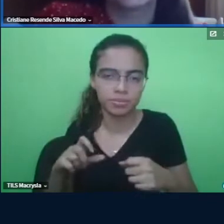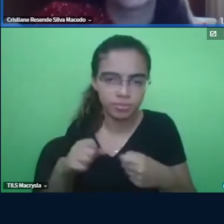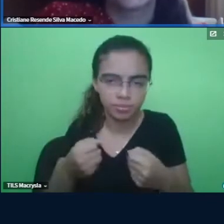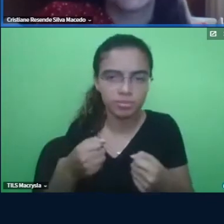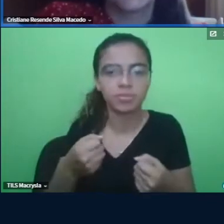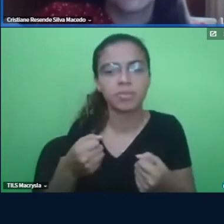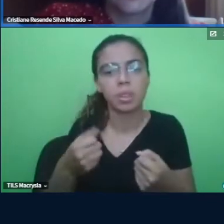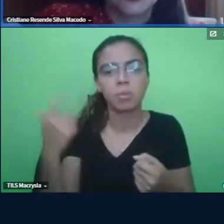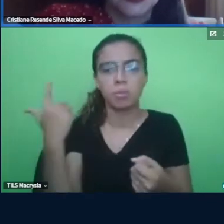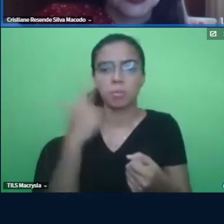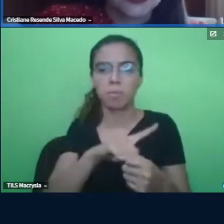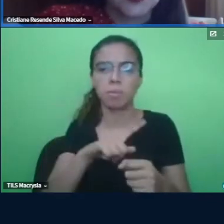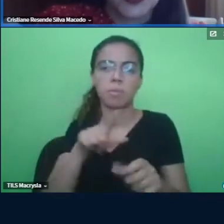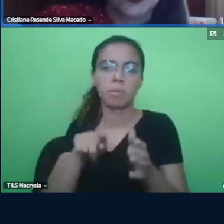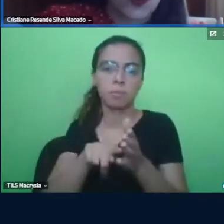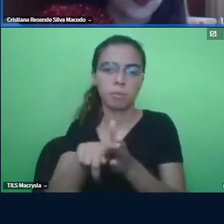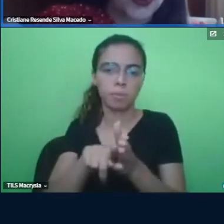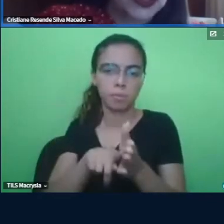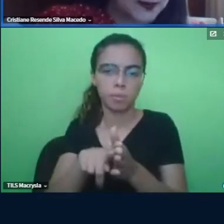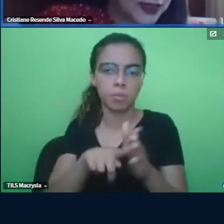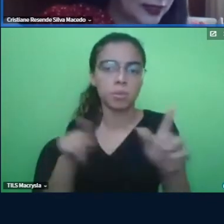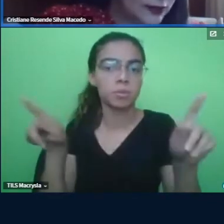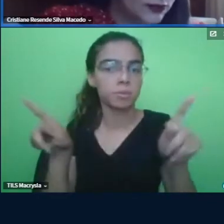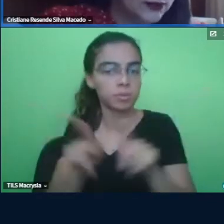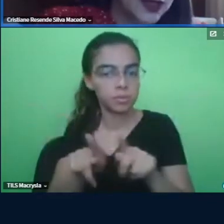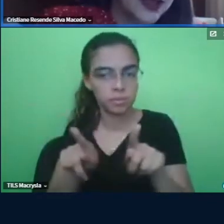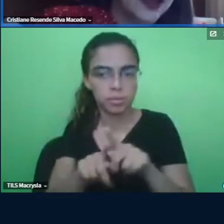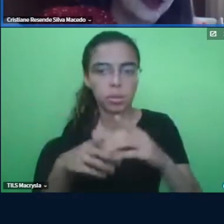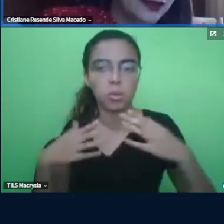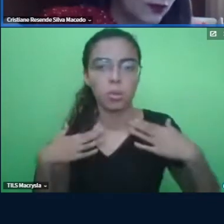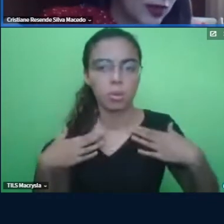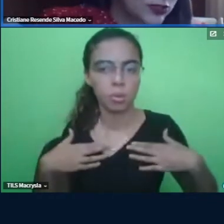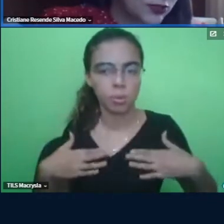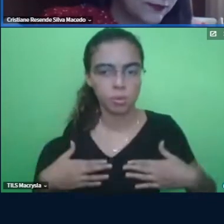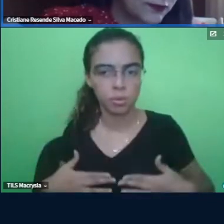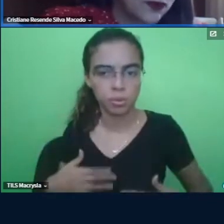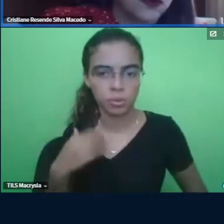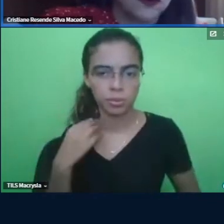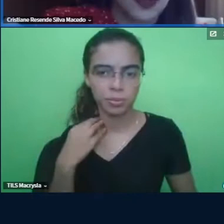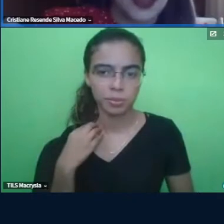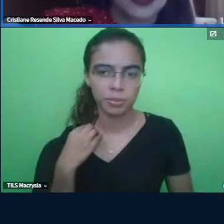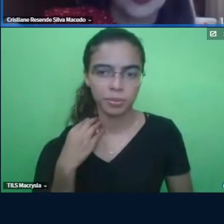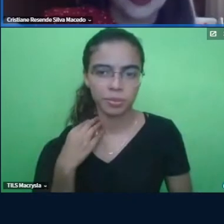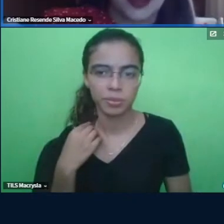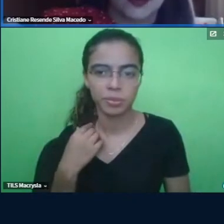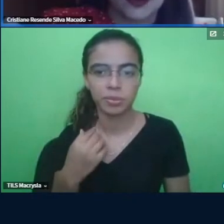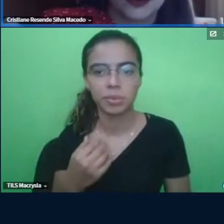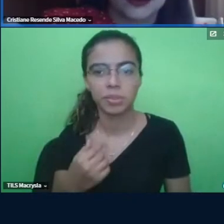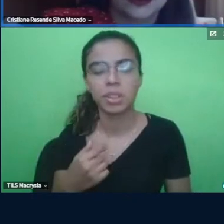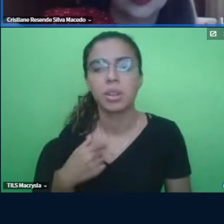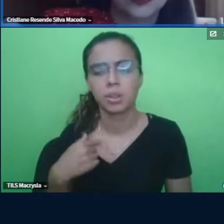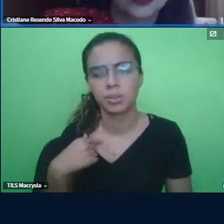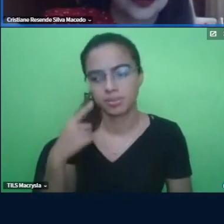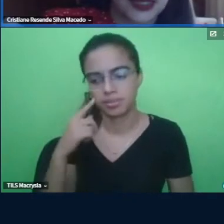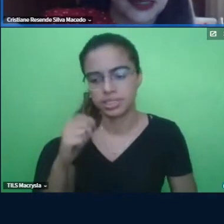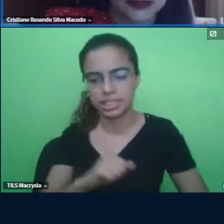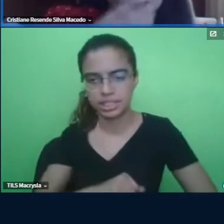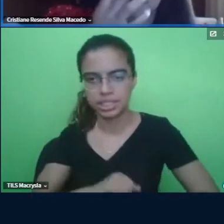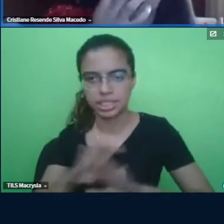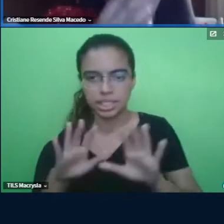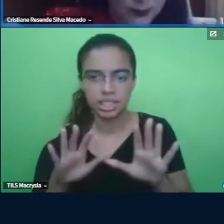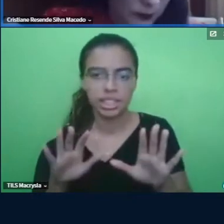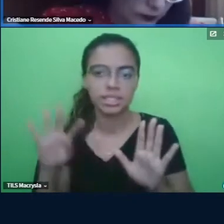pesquisa, né? E também o comportamento, eu acho que ficou claro aqui ao longo do